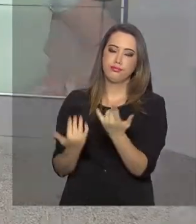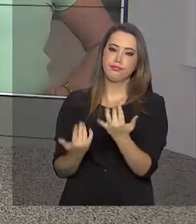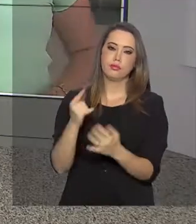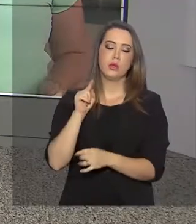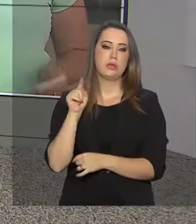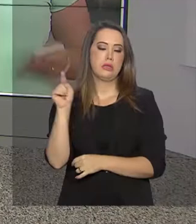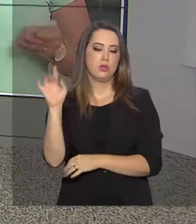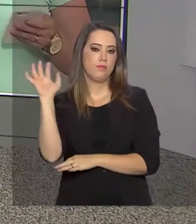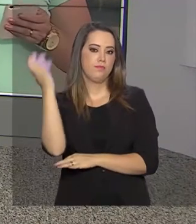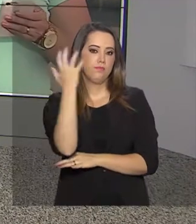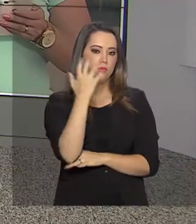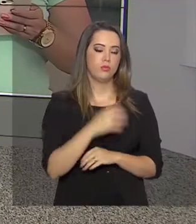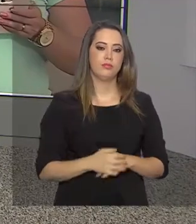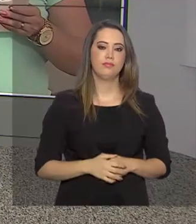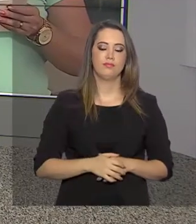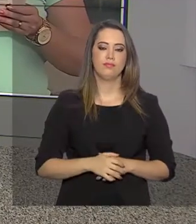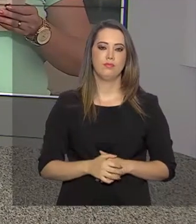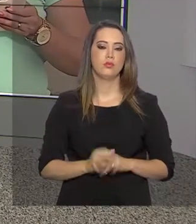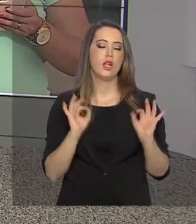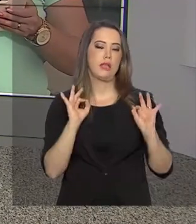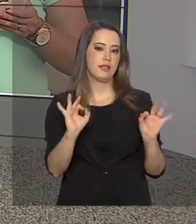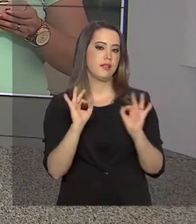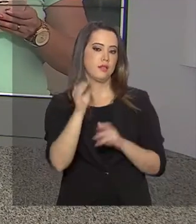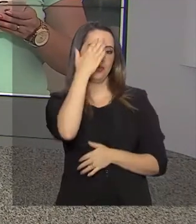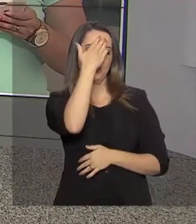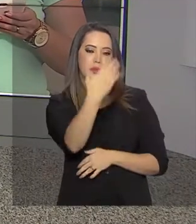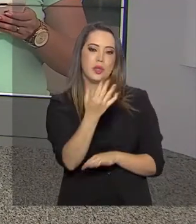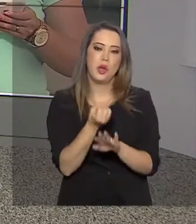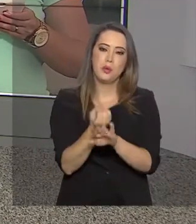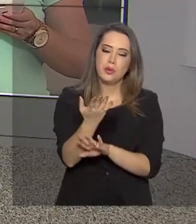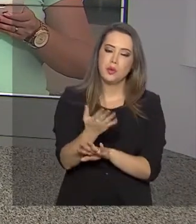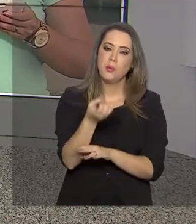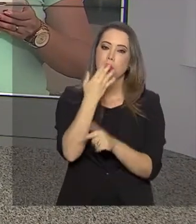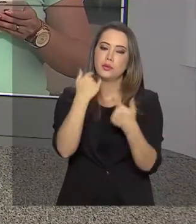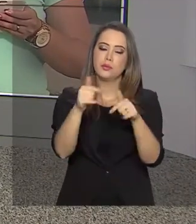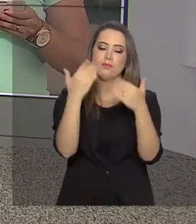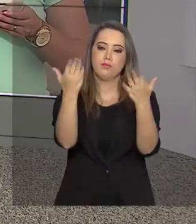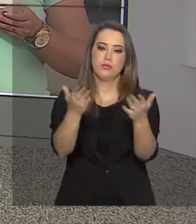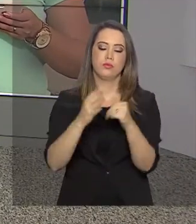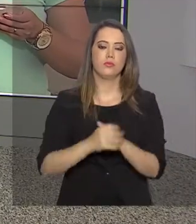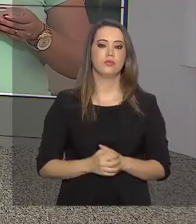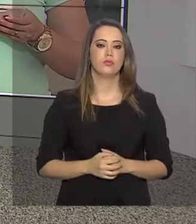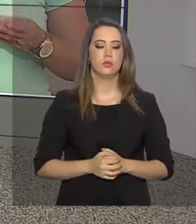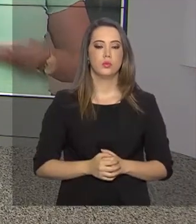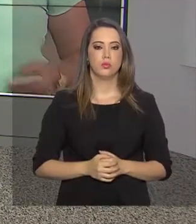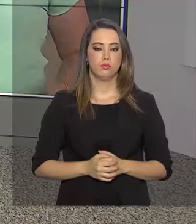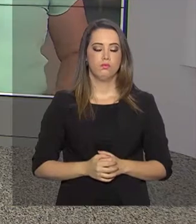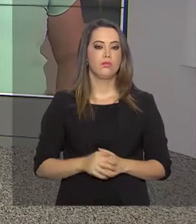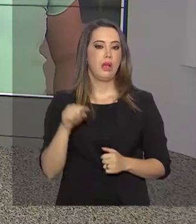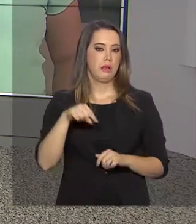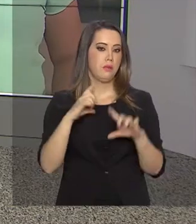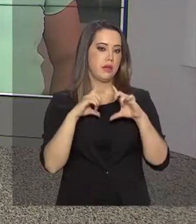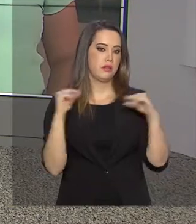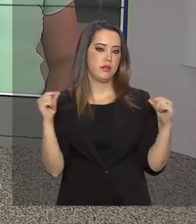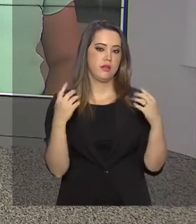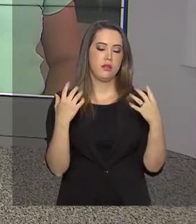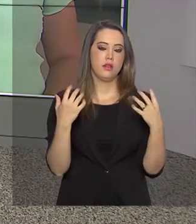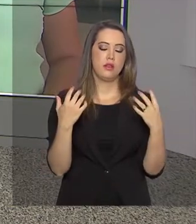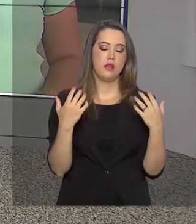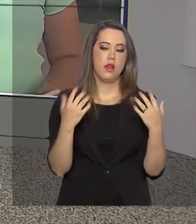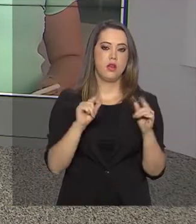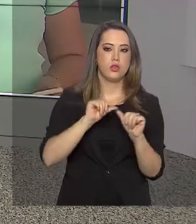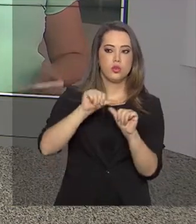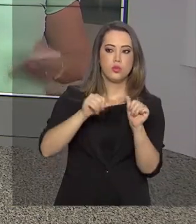Roberto, voltamos com você. Tá ótimo, Luana. Obrigado pelas informações. Bom trabalho aí pra você. E de Brasília nós vamos agora a